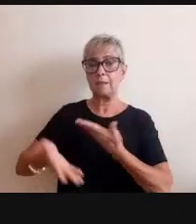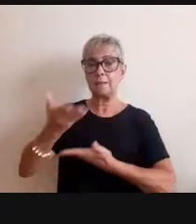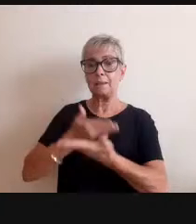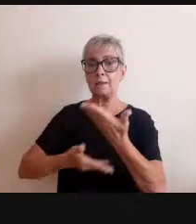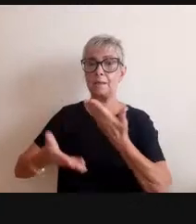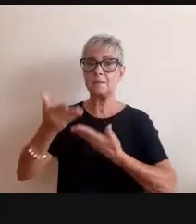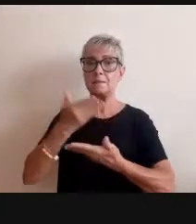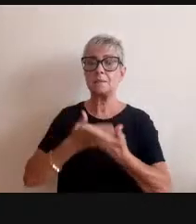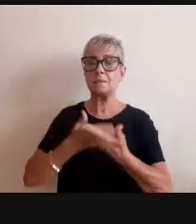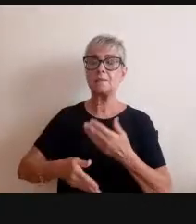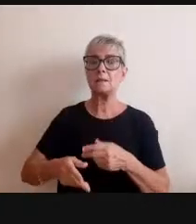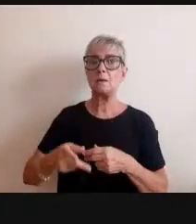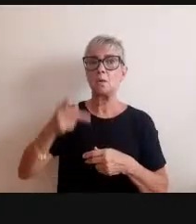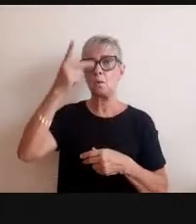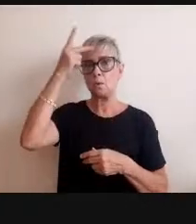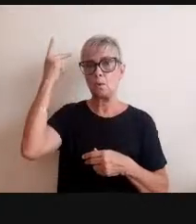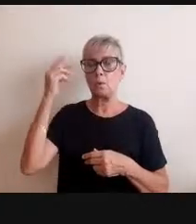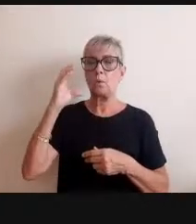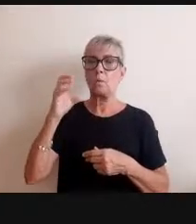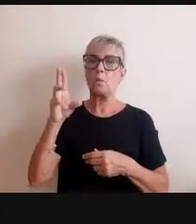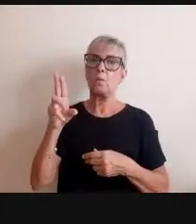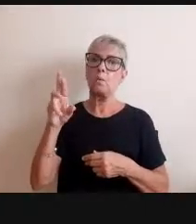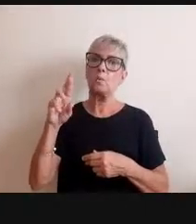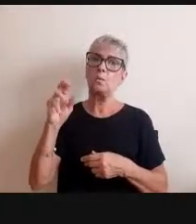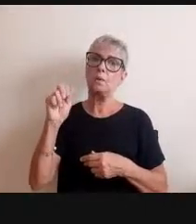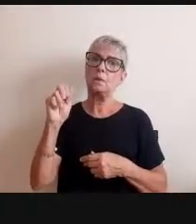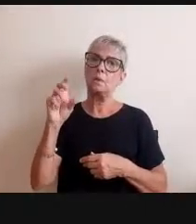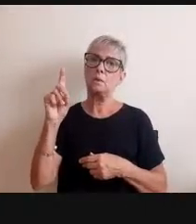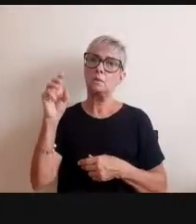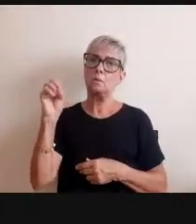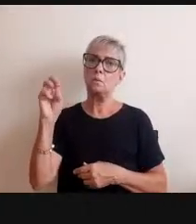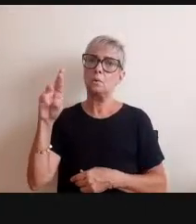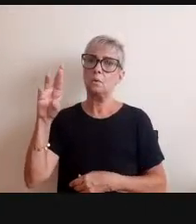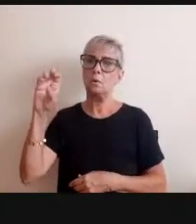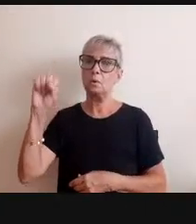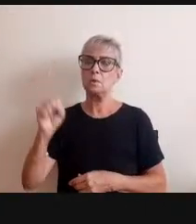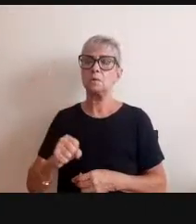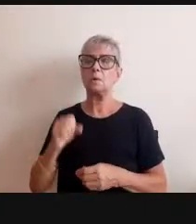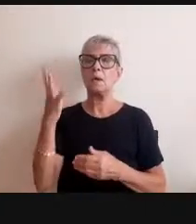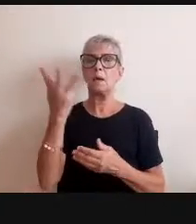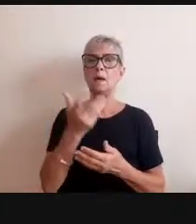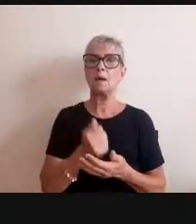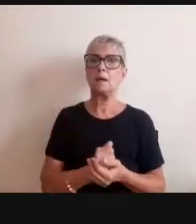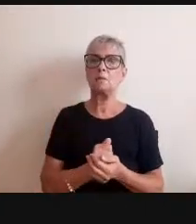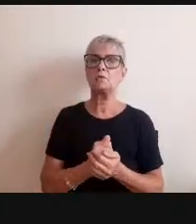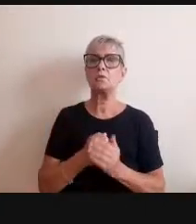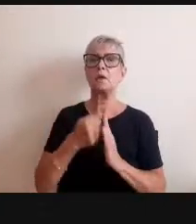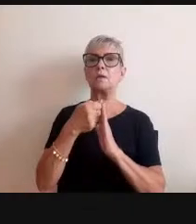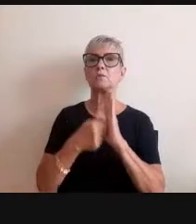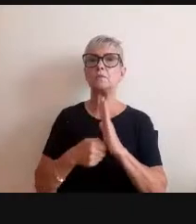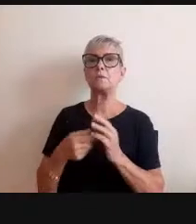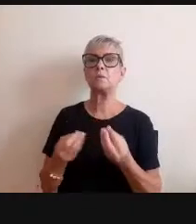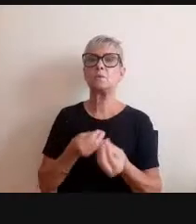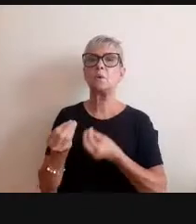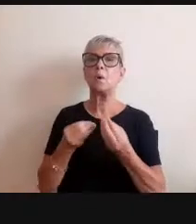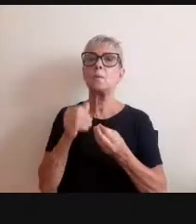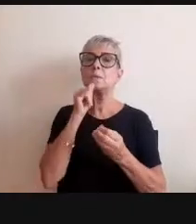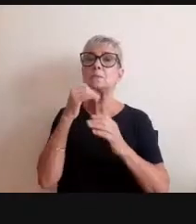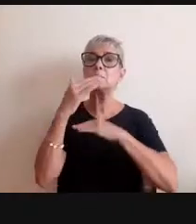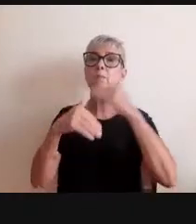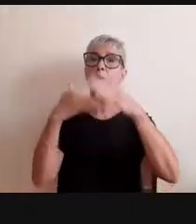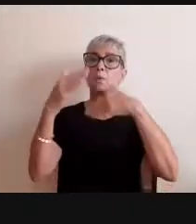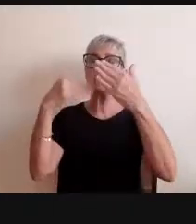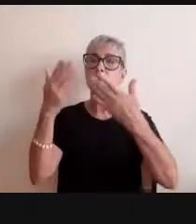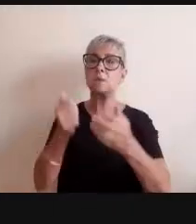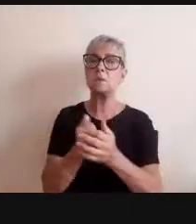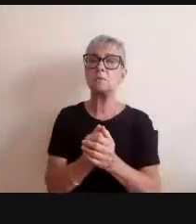com o ativismo, com essa arte ativista, eu queria falar um pouquinho também desses processos sobre